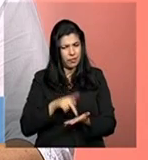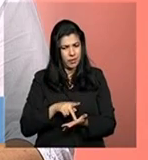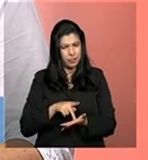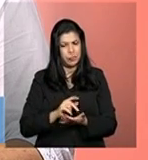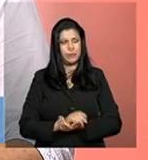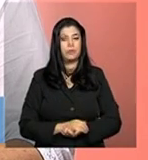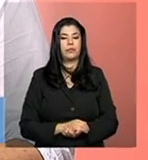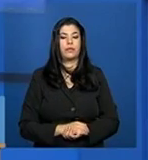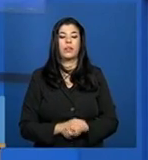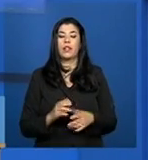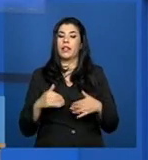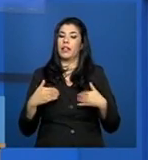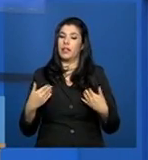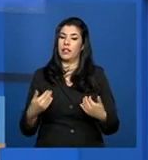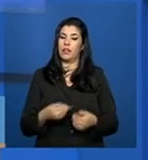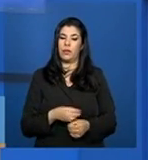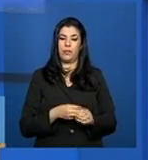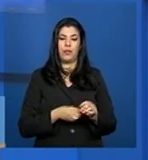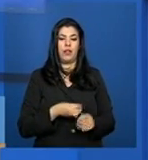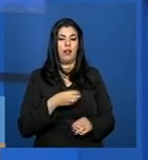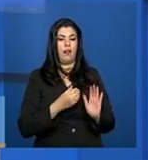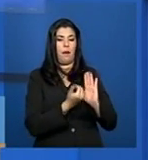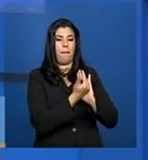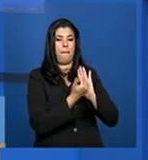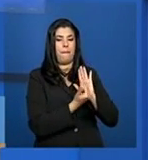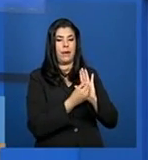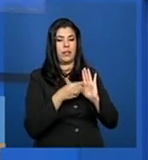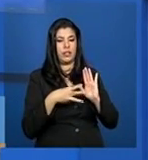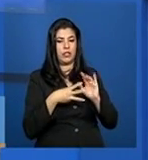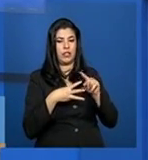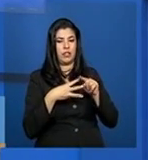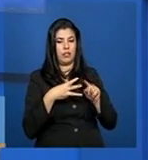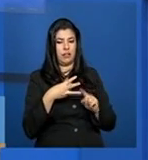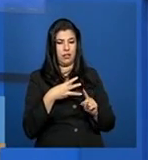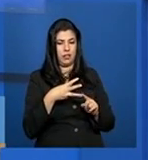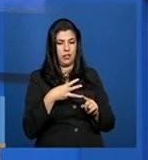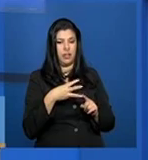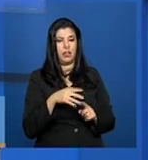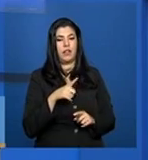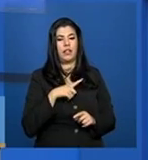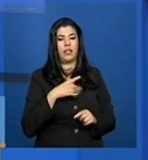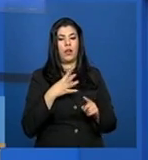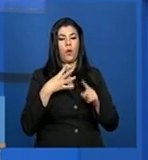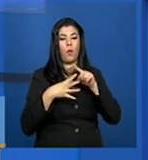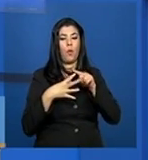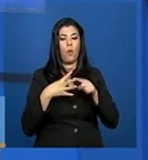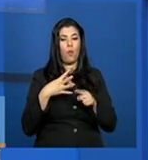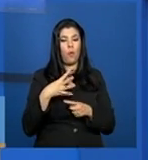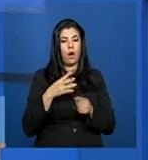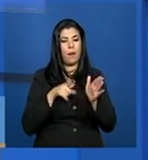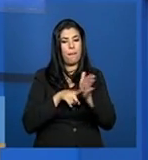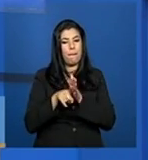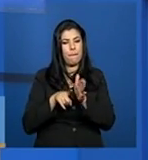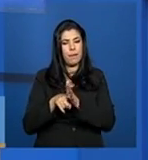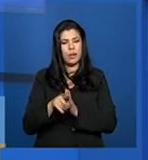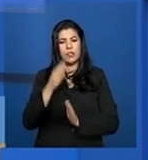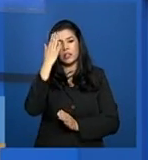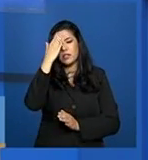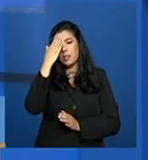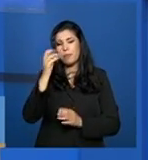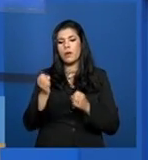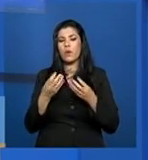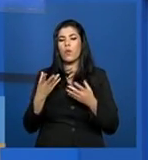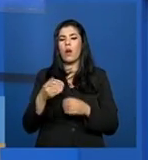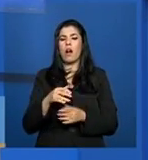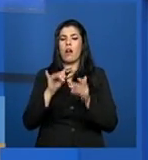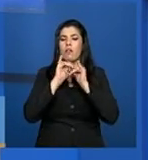3, ela é a menor sessão. Elas são quatro questões, todas voltadas à relação do órgão gestor com a entidade.